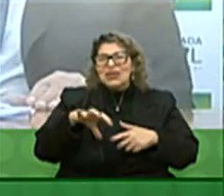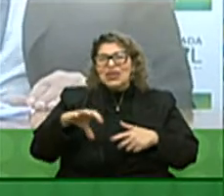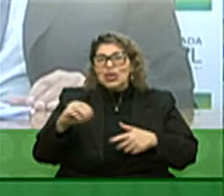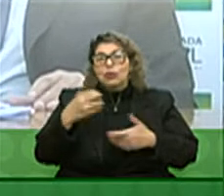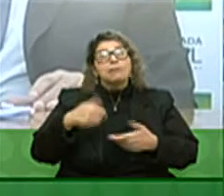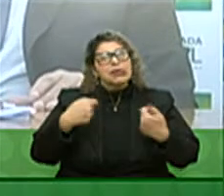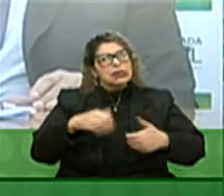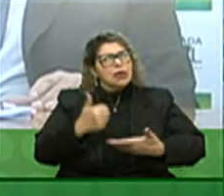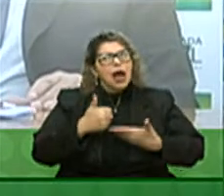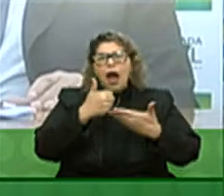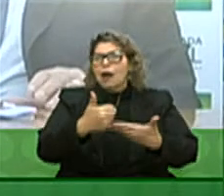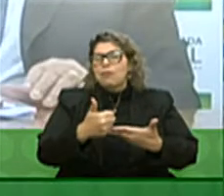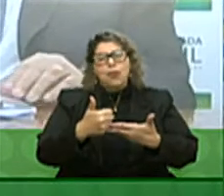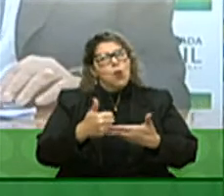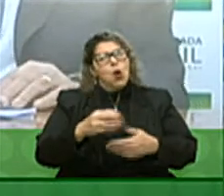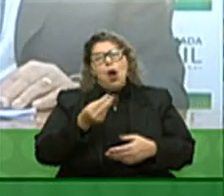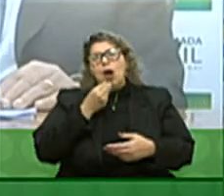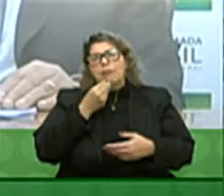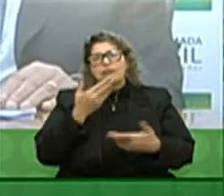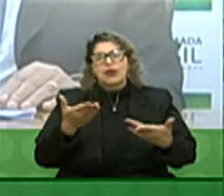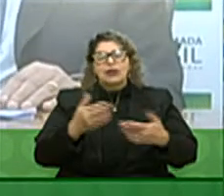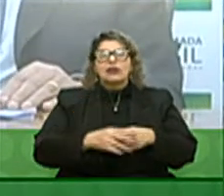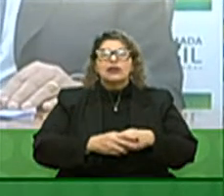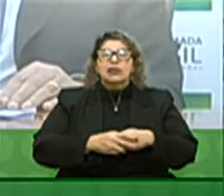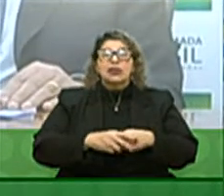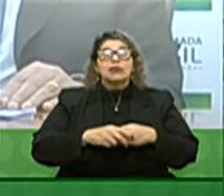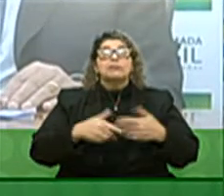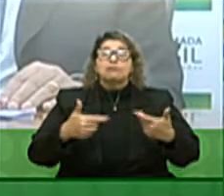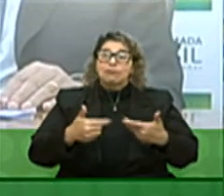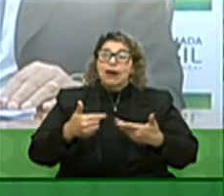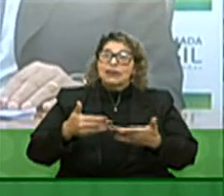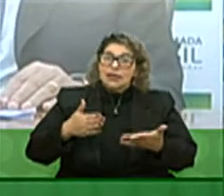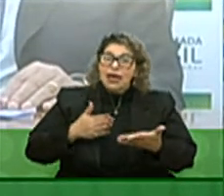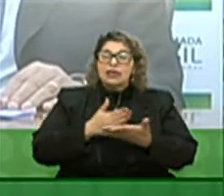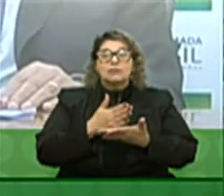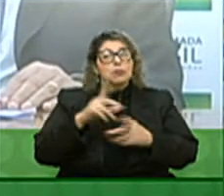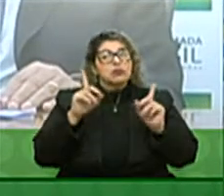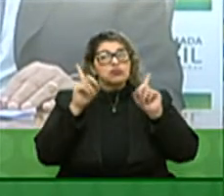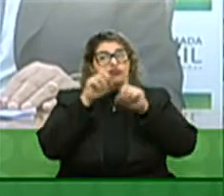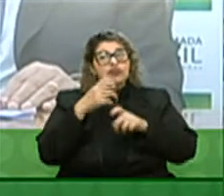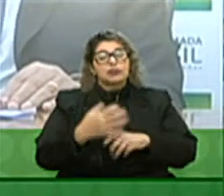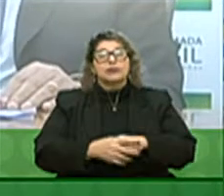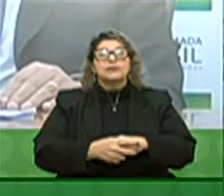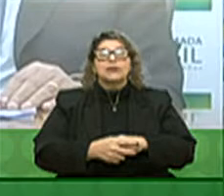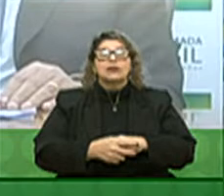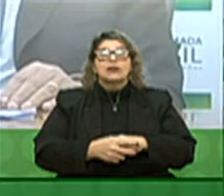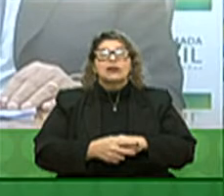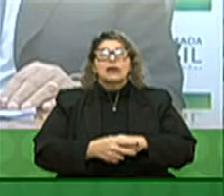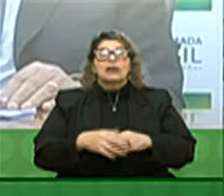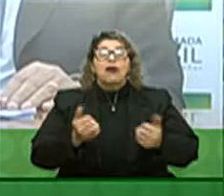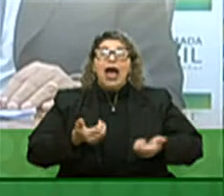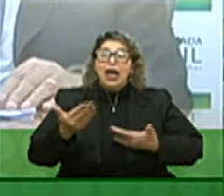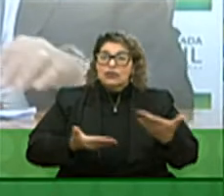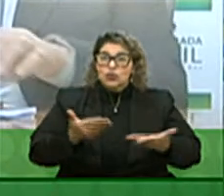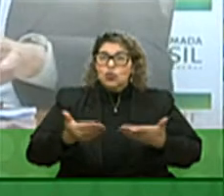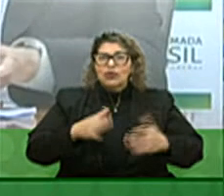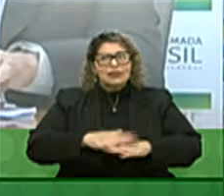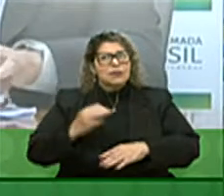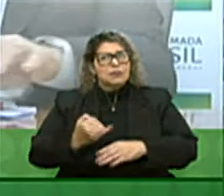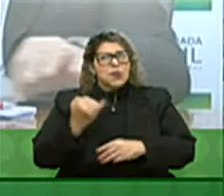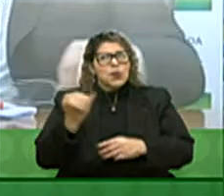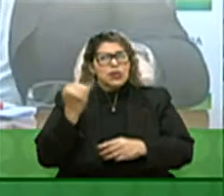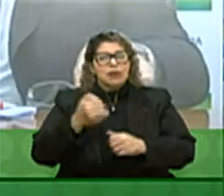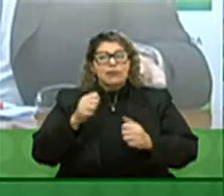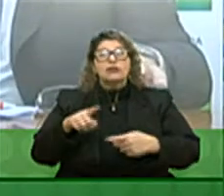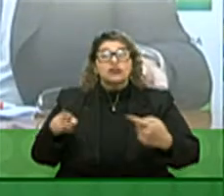apoio que é fundamental para que possam fazer essa travessia então cumprimentos por essas ações importantes nesse